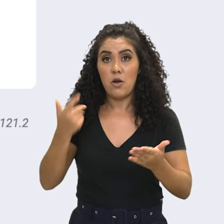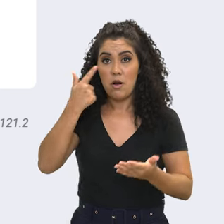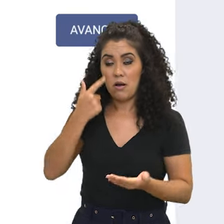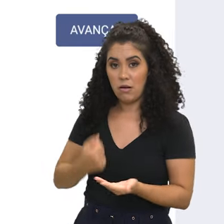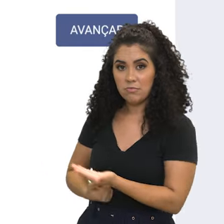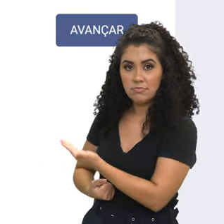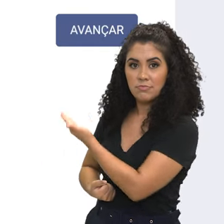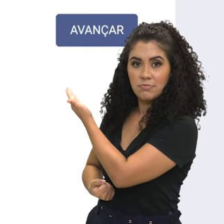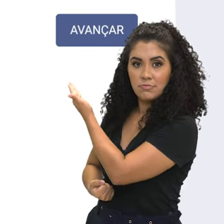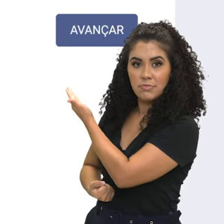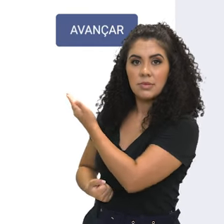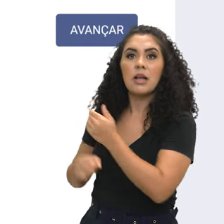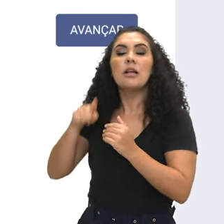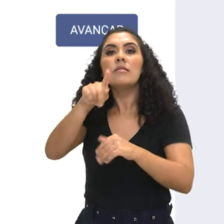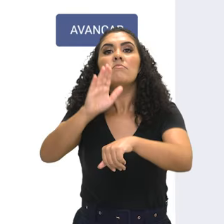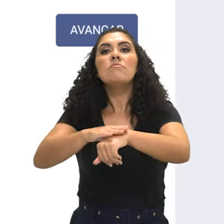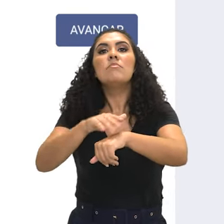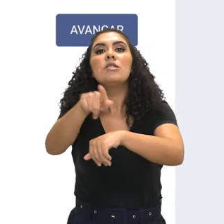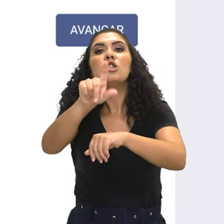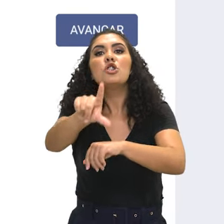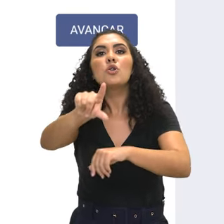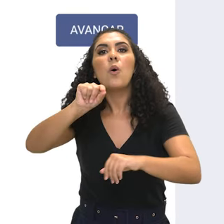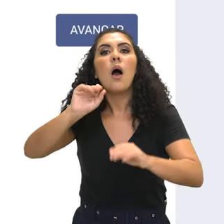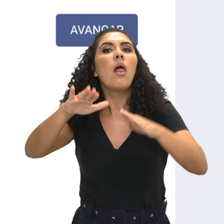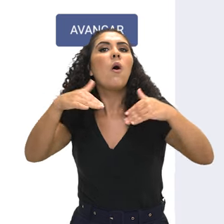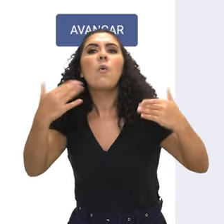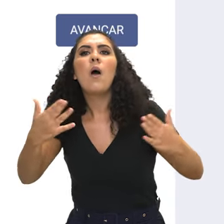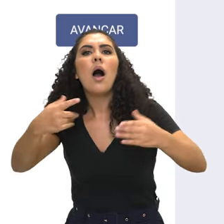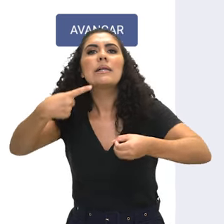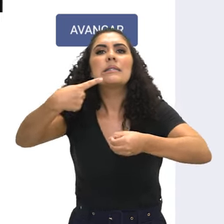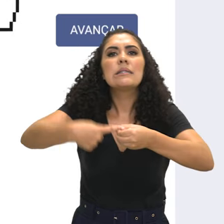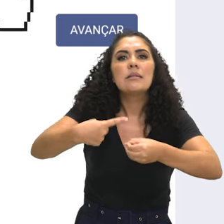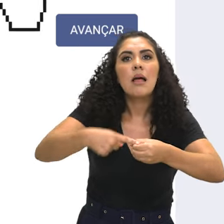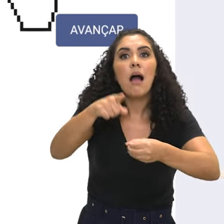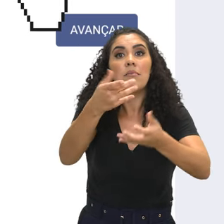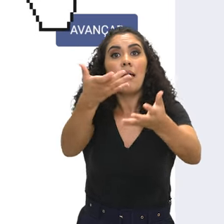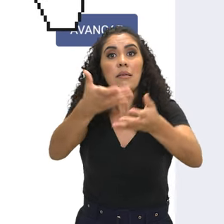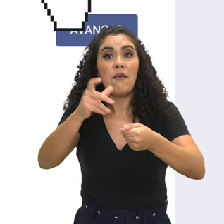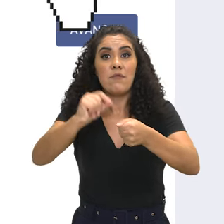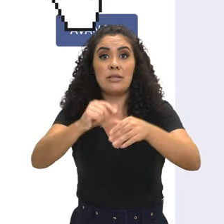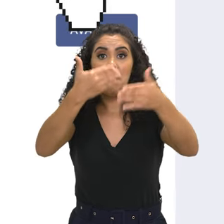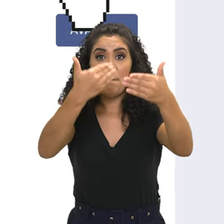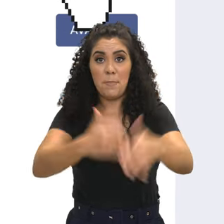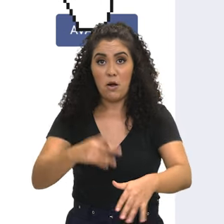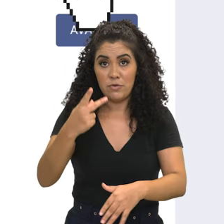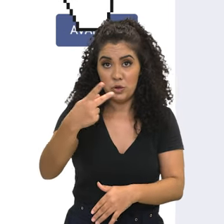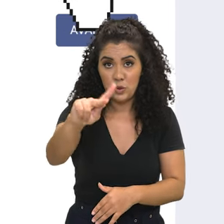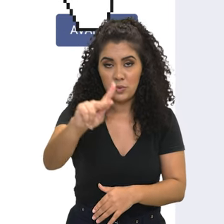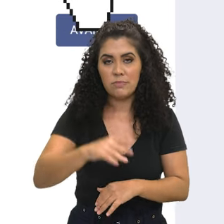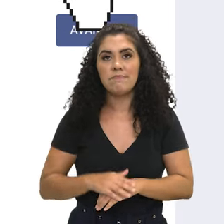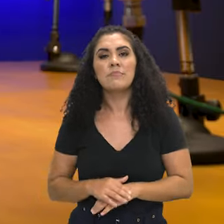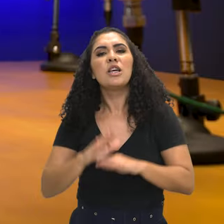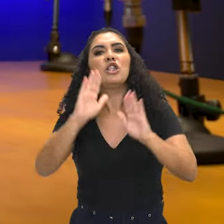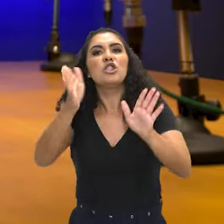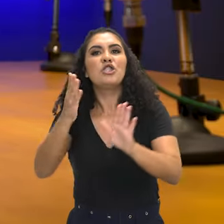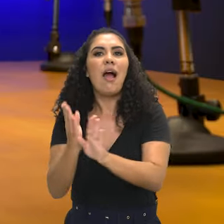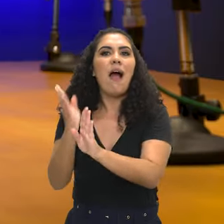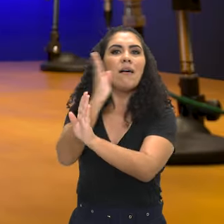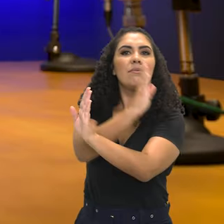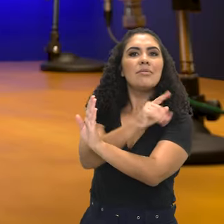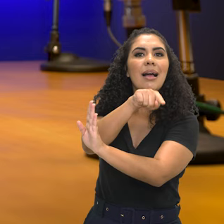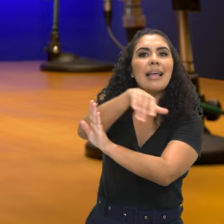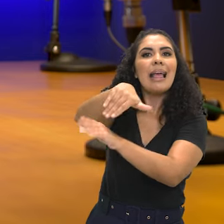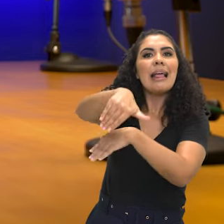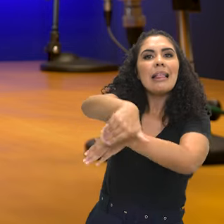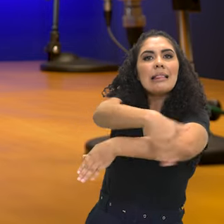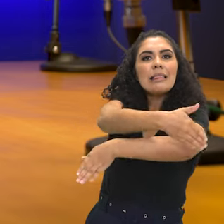E aí, vem para aquela tela onde eu vou selecionar qual a cidade na qual eu quero fazer a minha prova. Você já colocou o seu